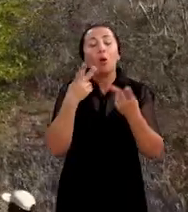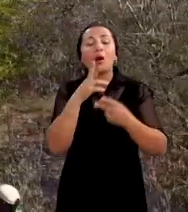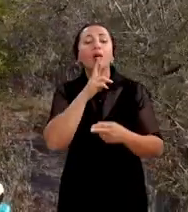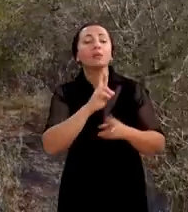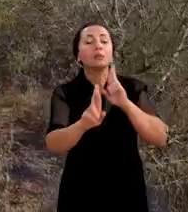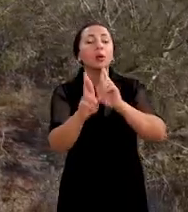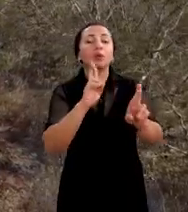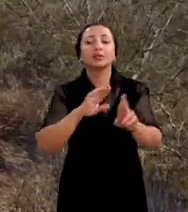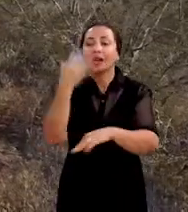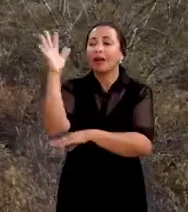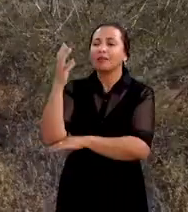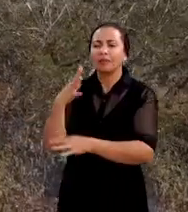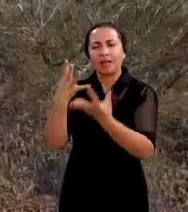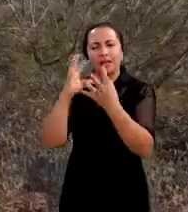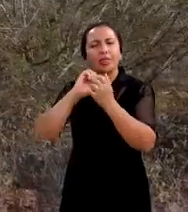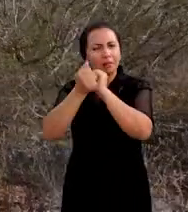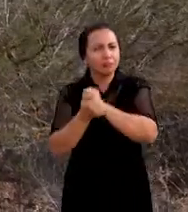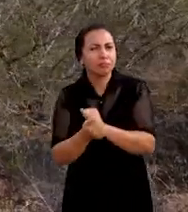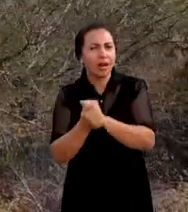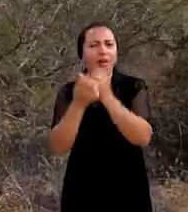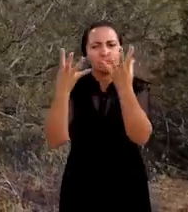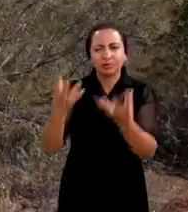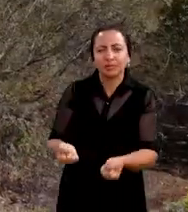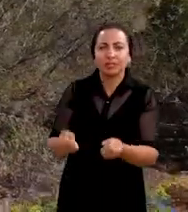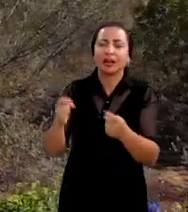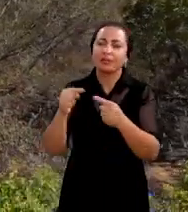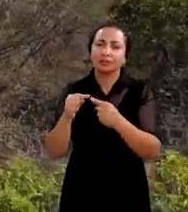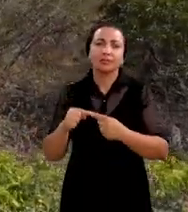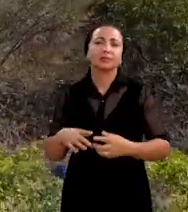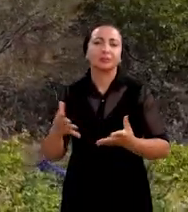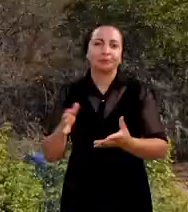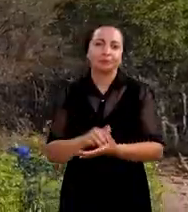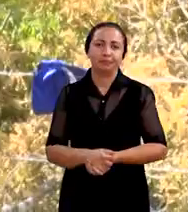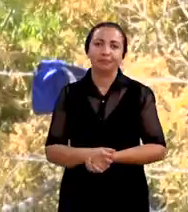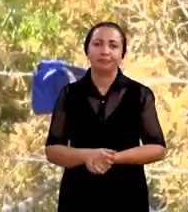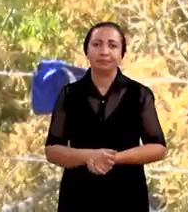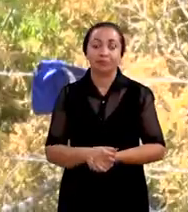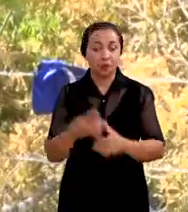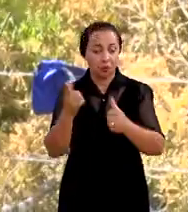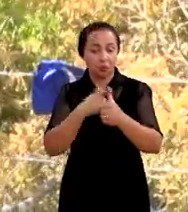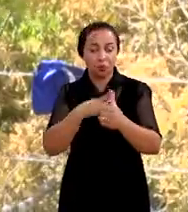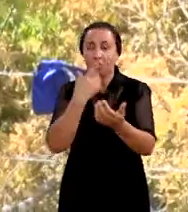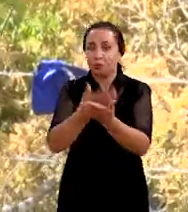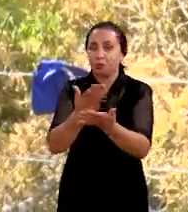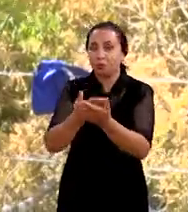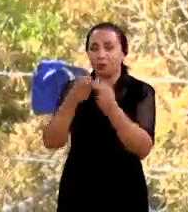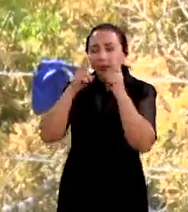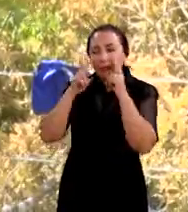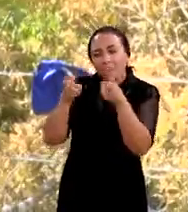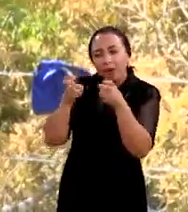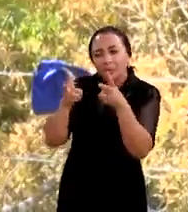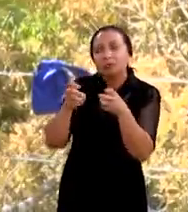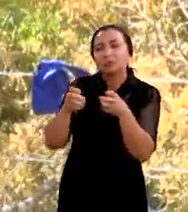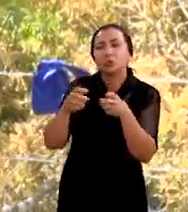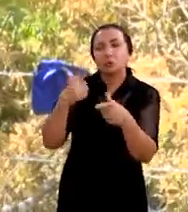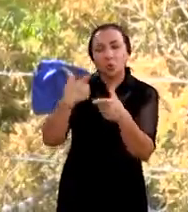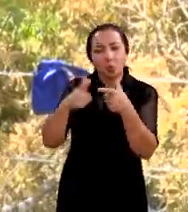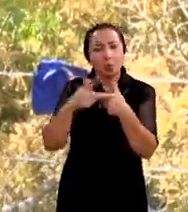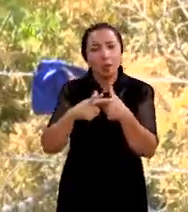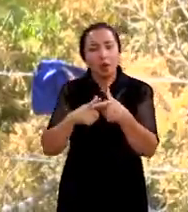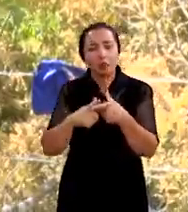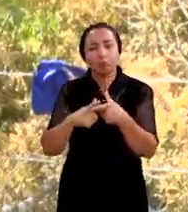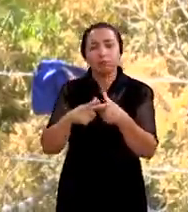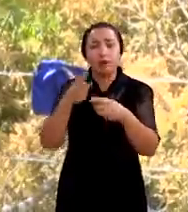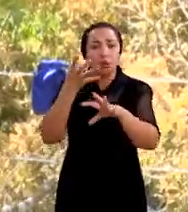respostas que ela tem aos tratamentos que nós estamos aplicando aqui. Nos primeiros estudos, a gente viu que o grande problema